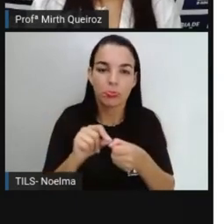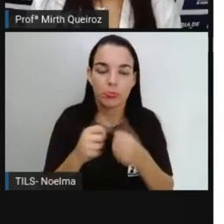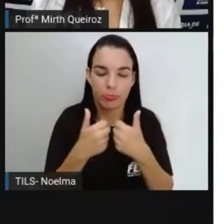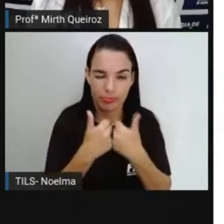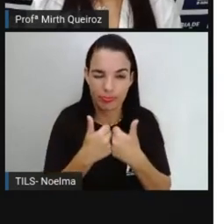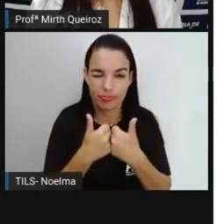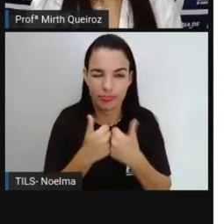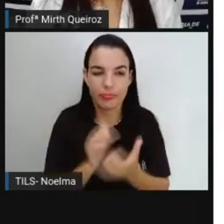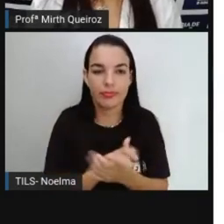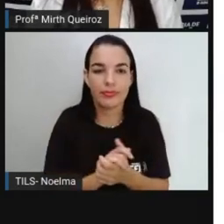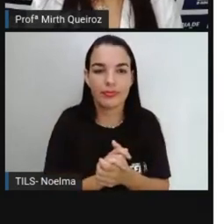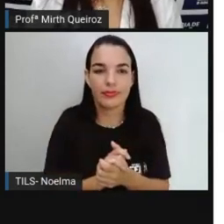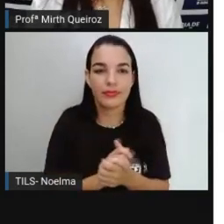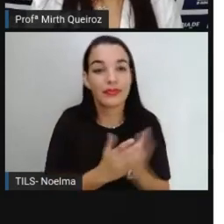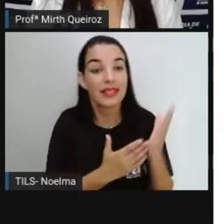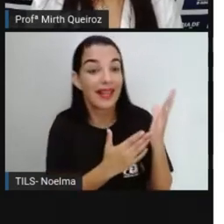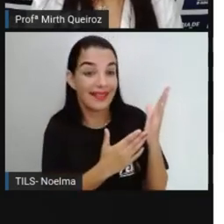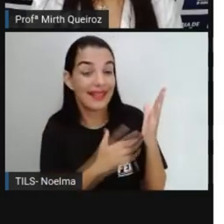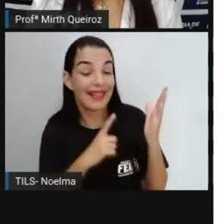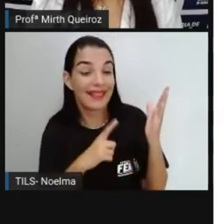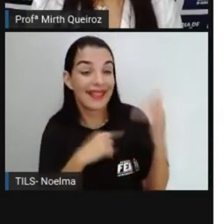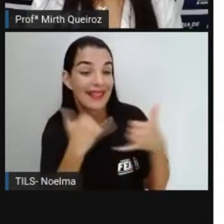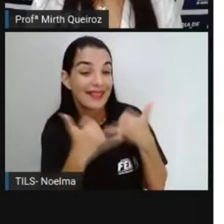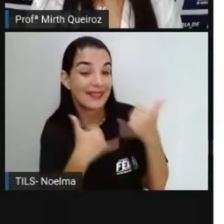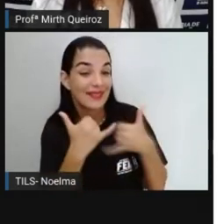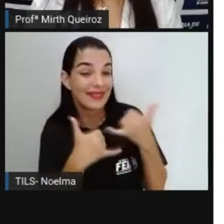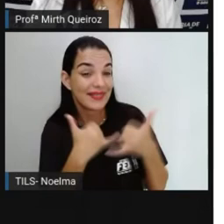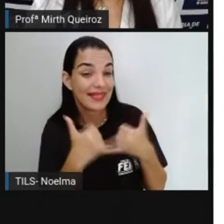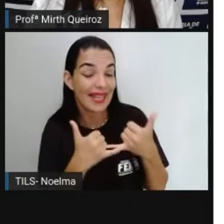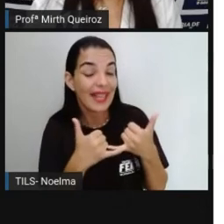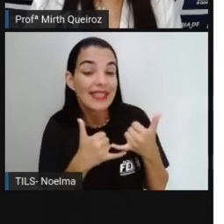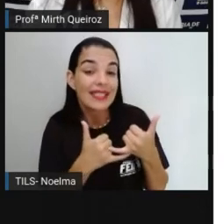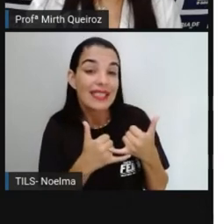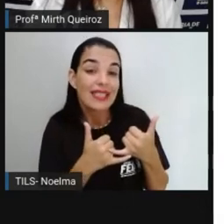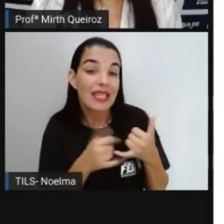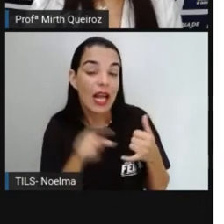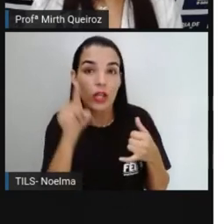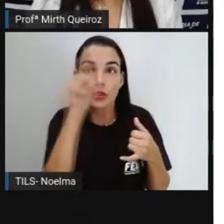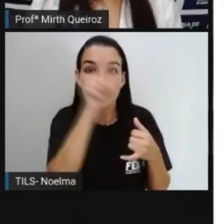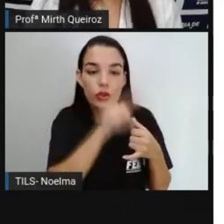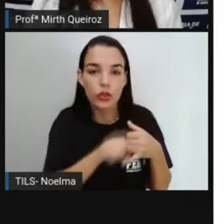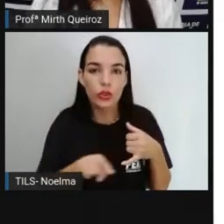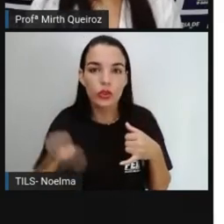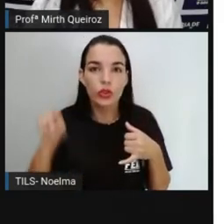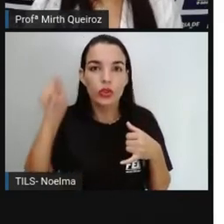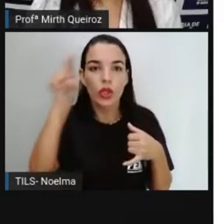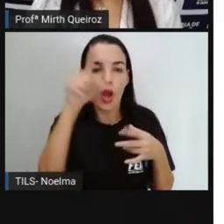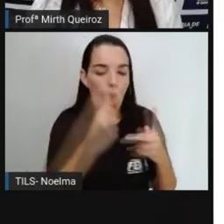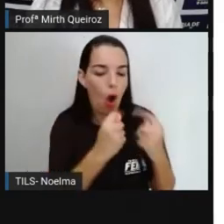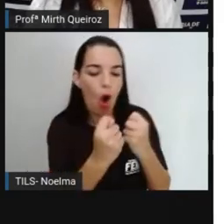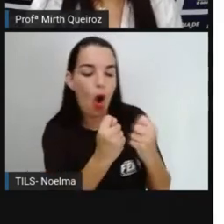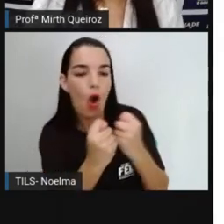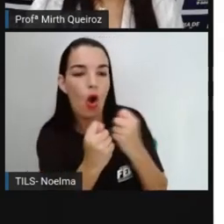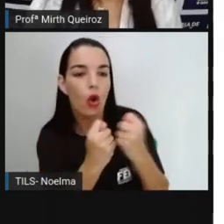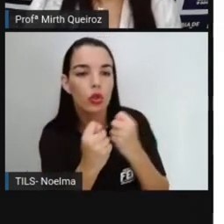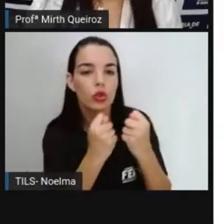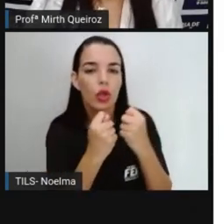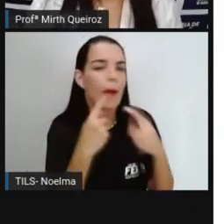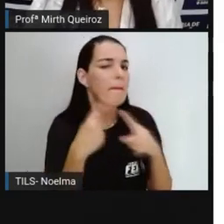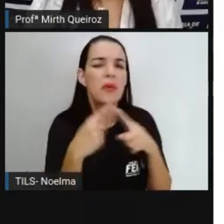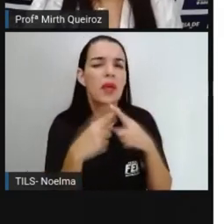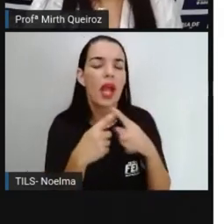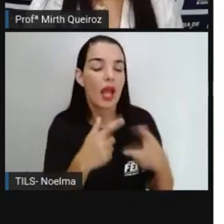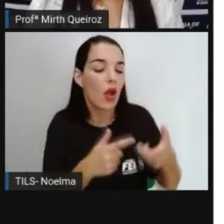sentimentos E para isso A gente vai falar Sobre a dinâmica Do círculo De controle Para que a gente